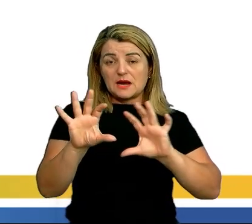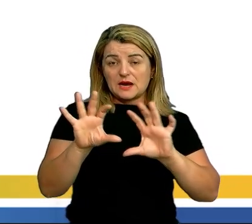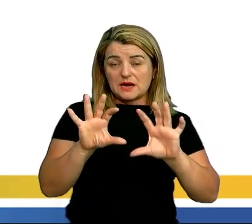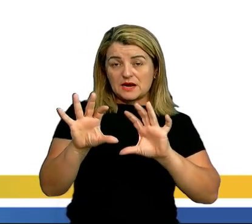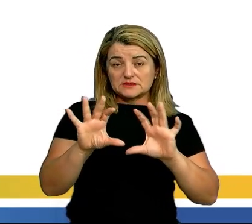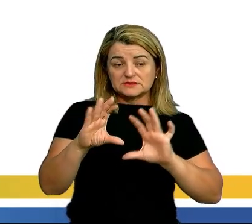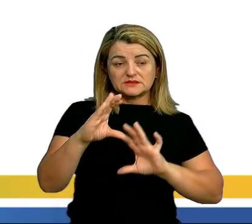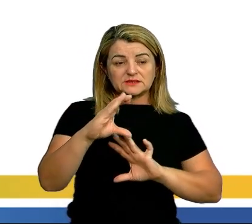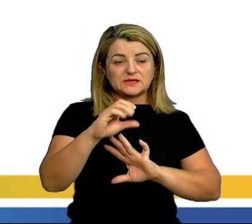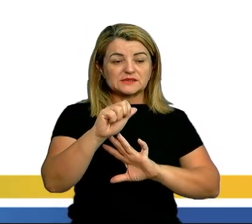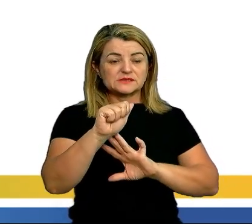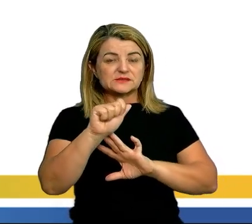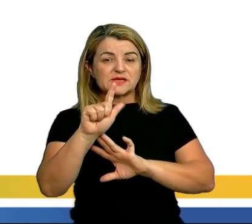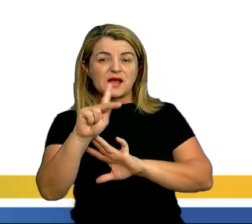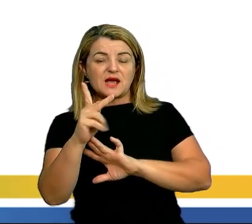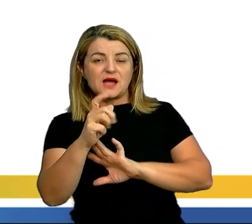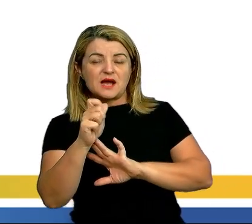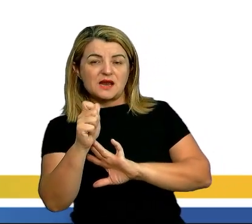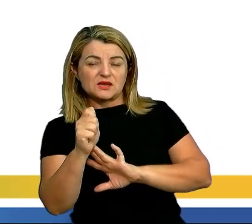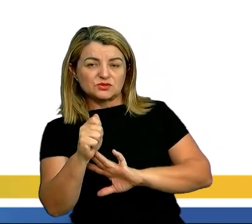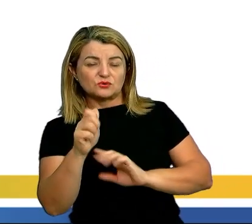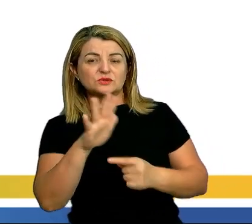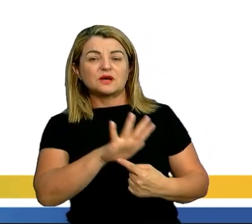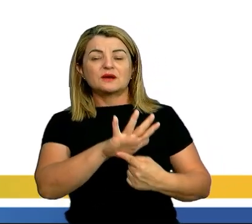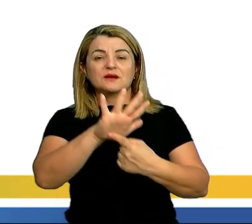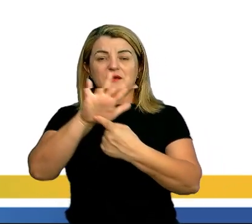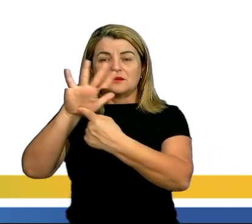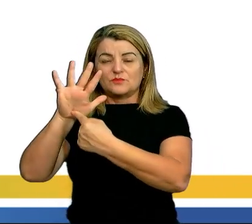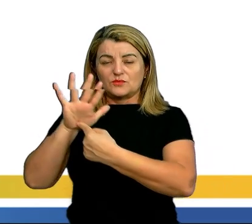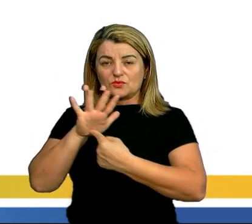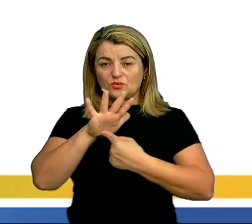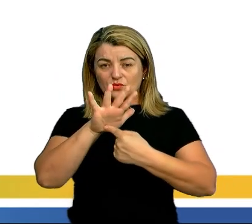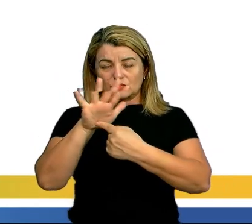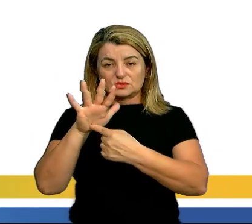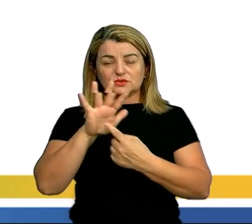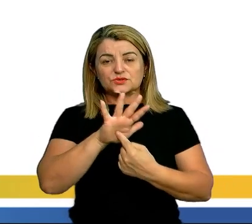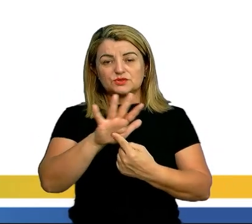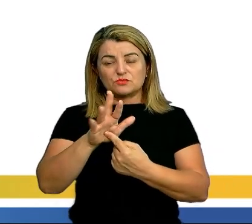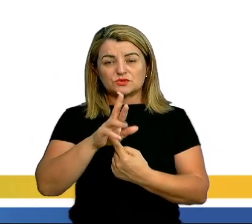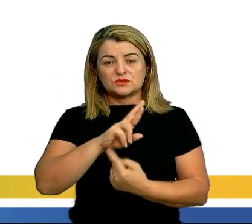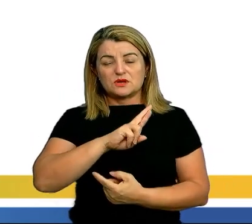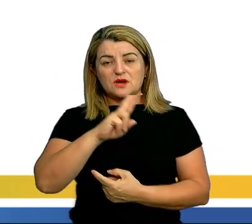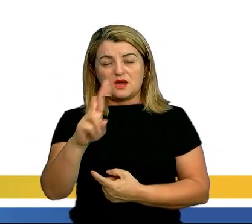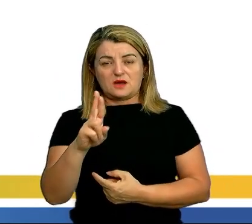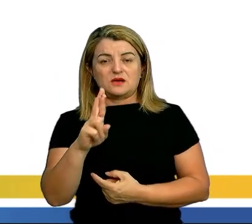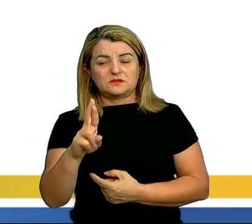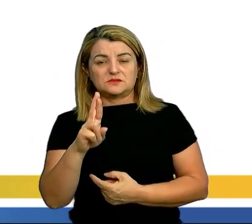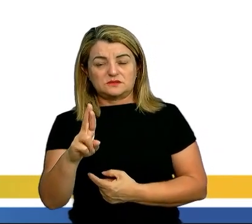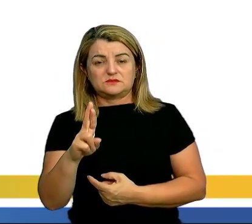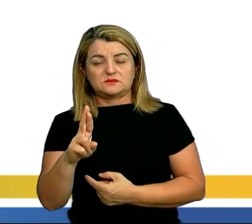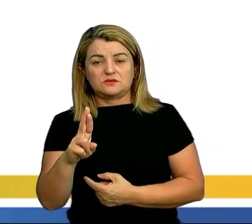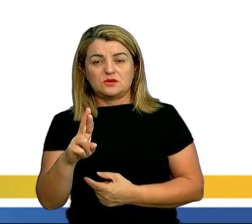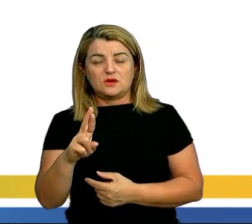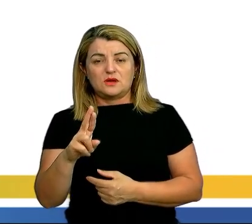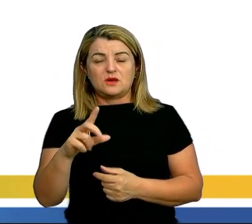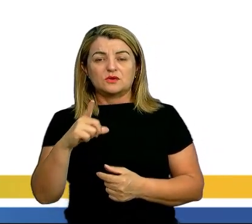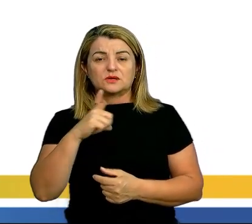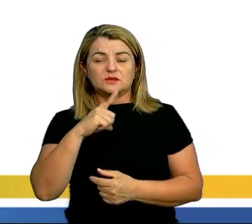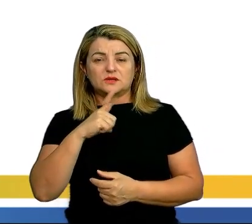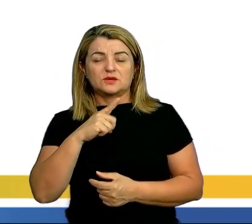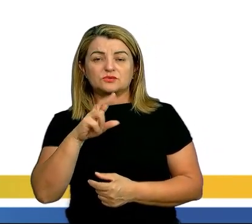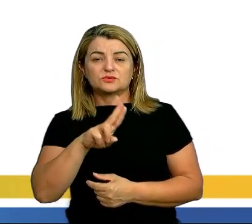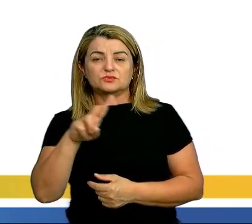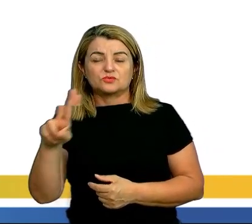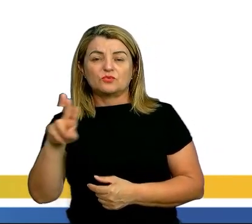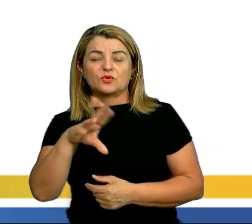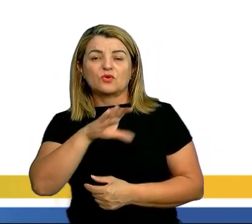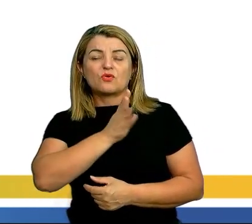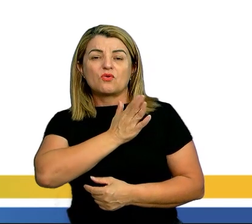gente